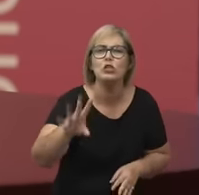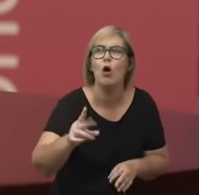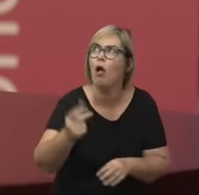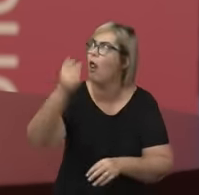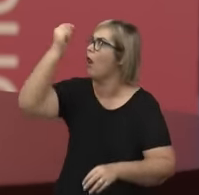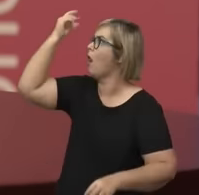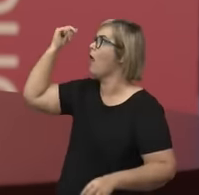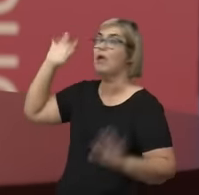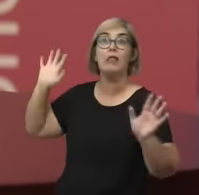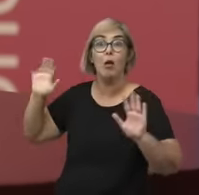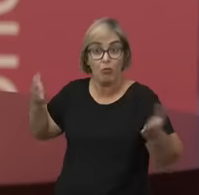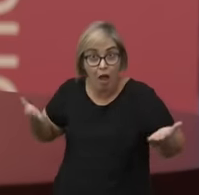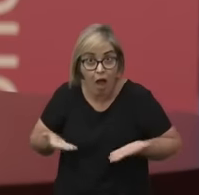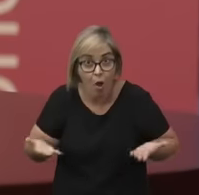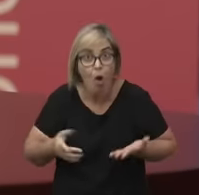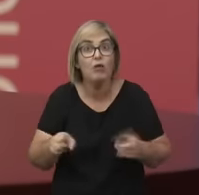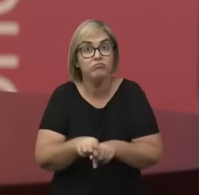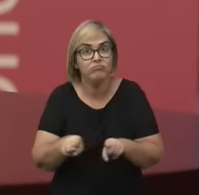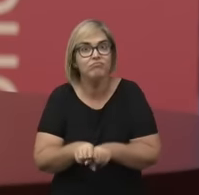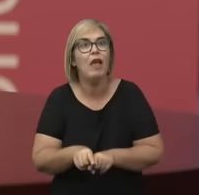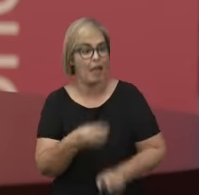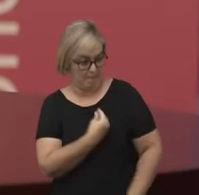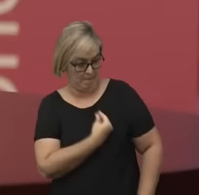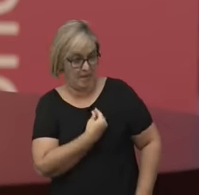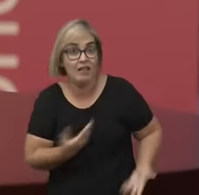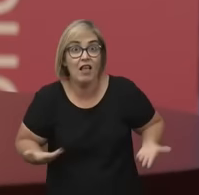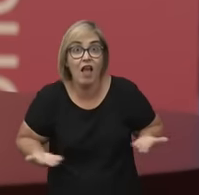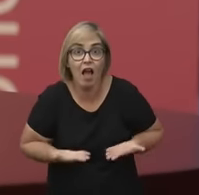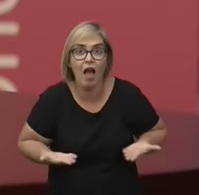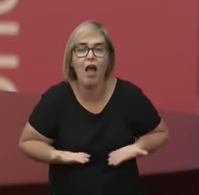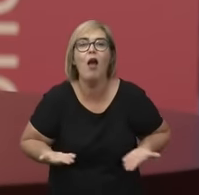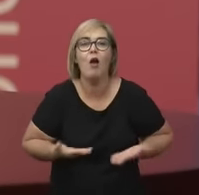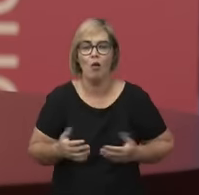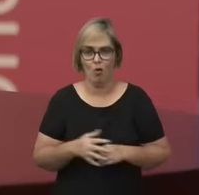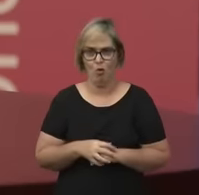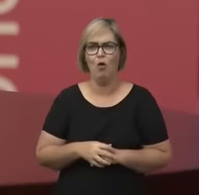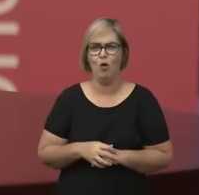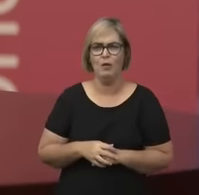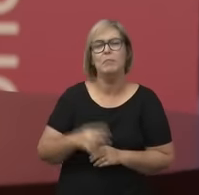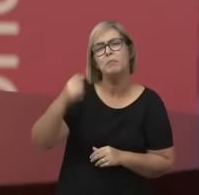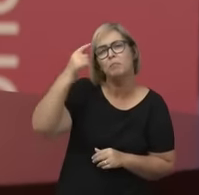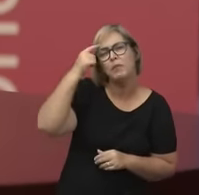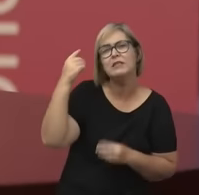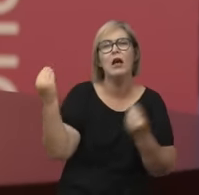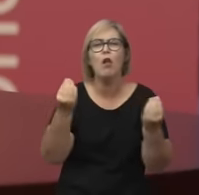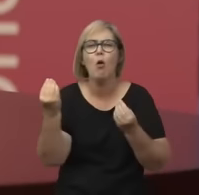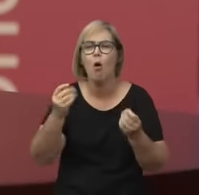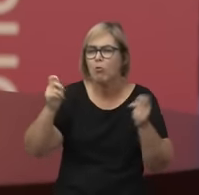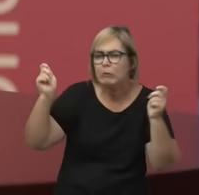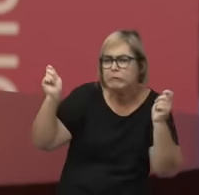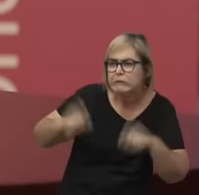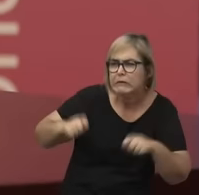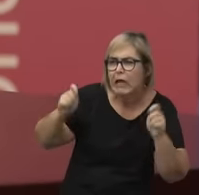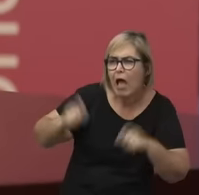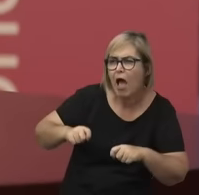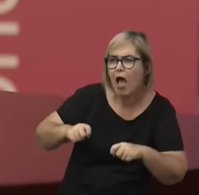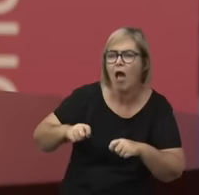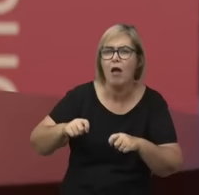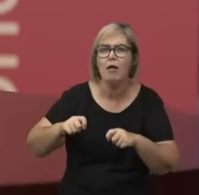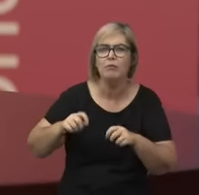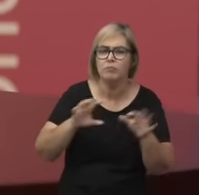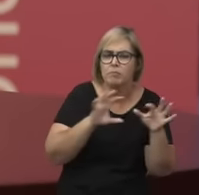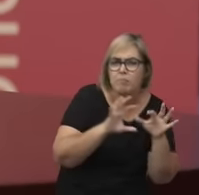presente, pensando essas condições de possibilidade da nossa existência